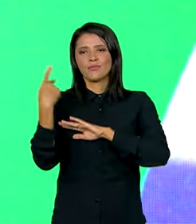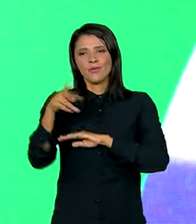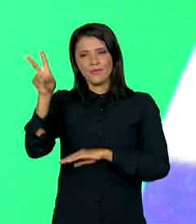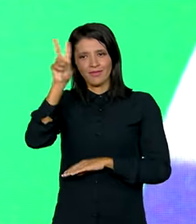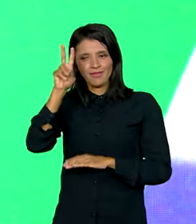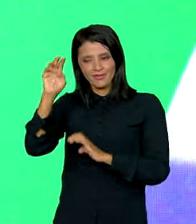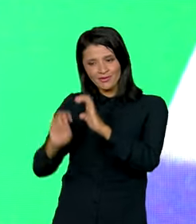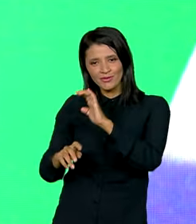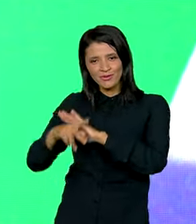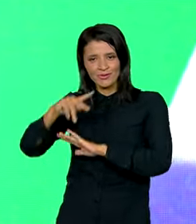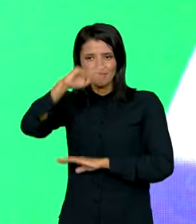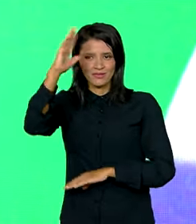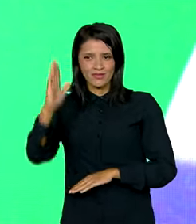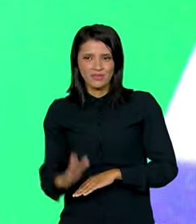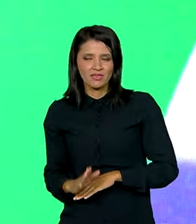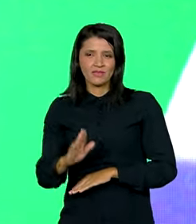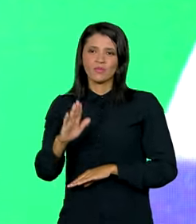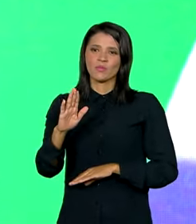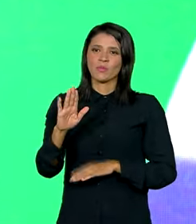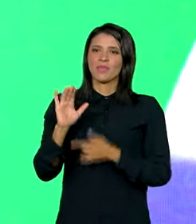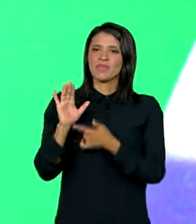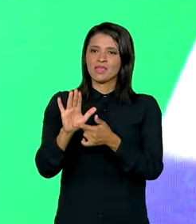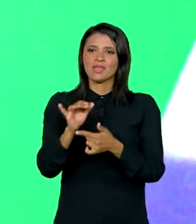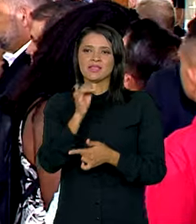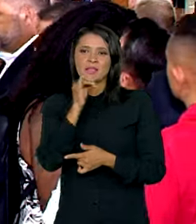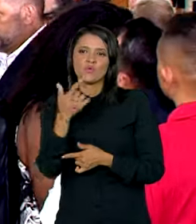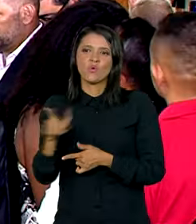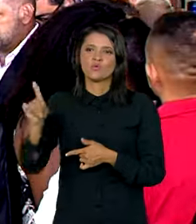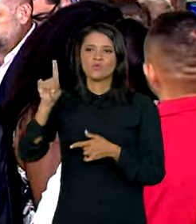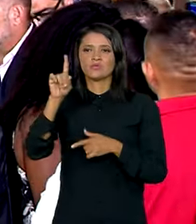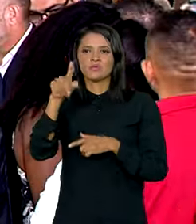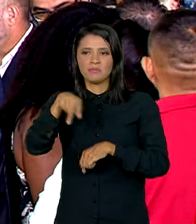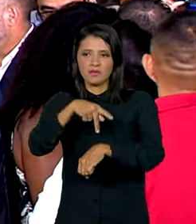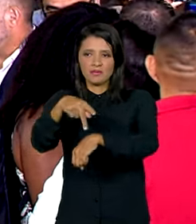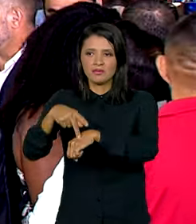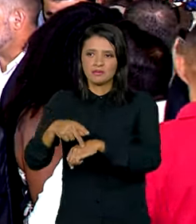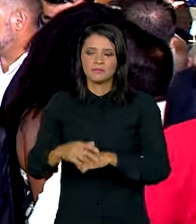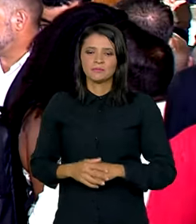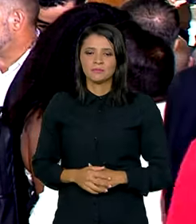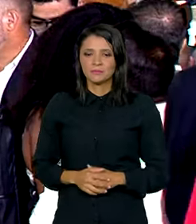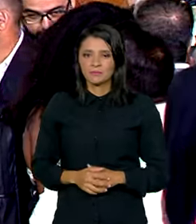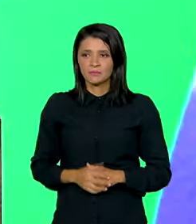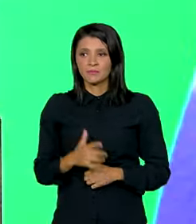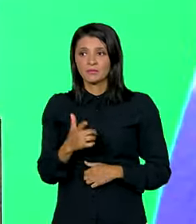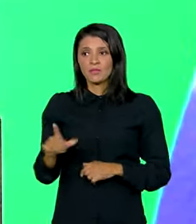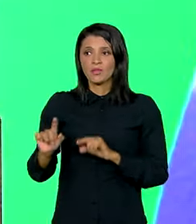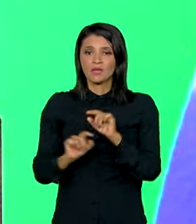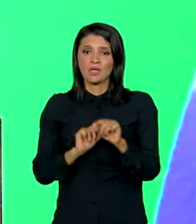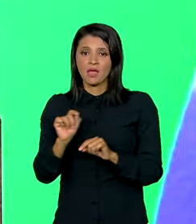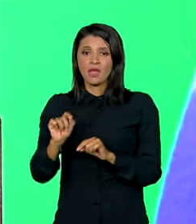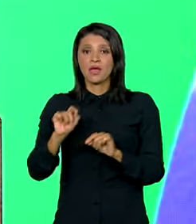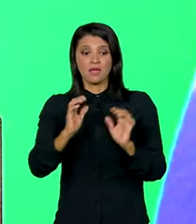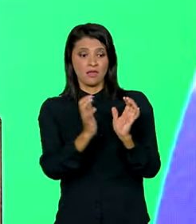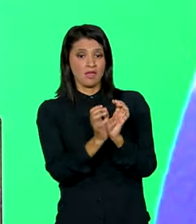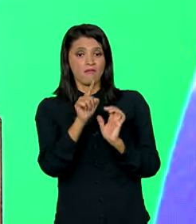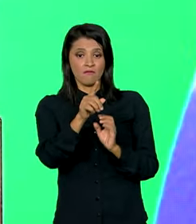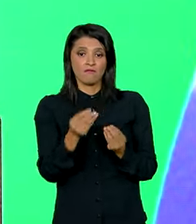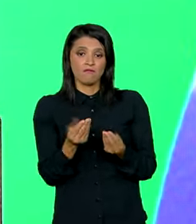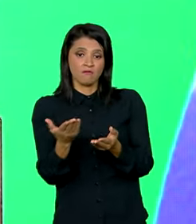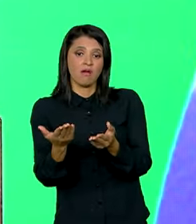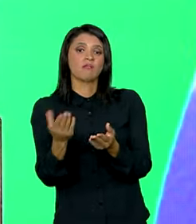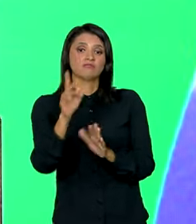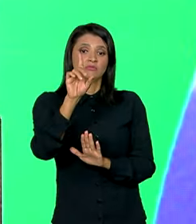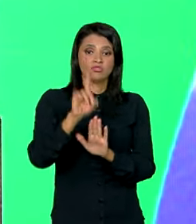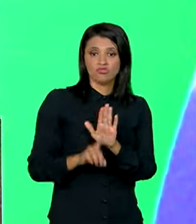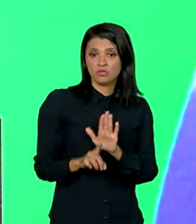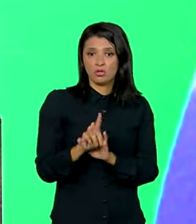indústria no Brasil e um exemplo para os demais países. Para o sindicato da categoria, a regulamentação vai promover direitos